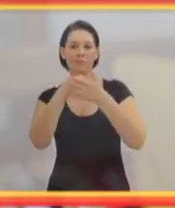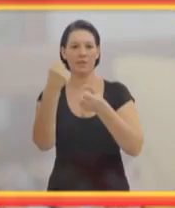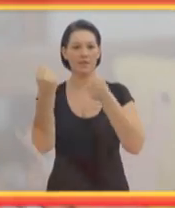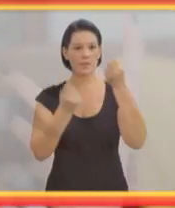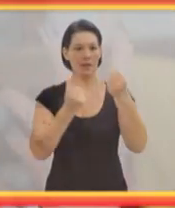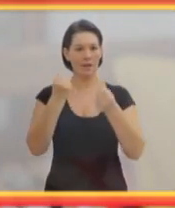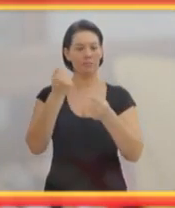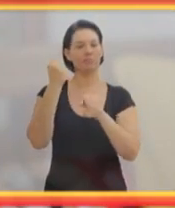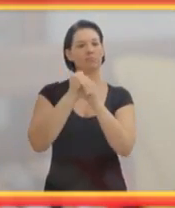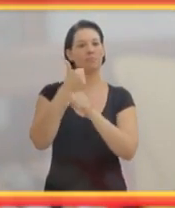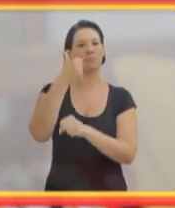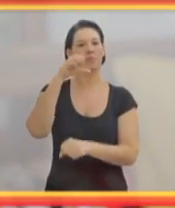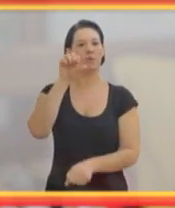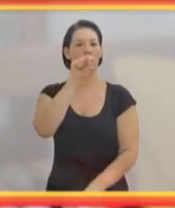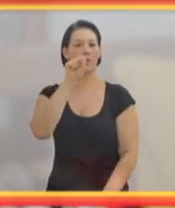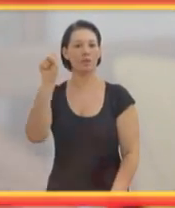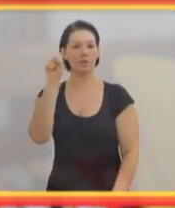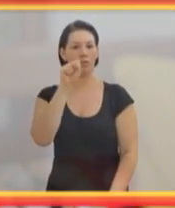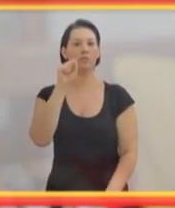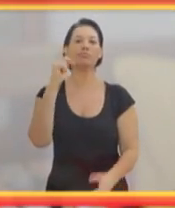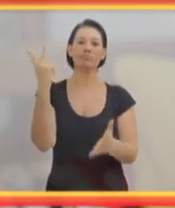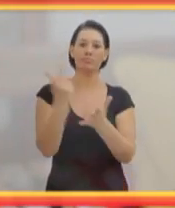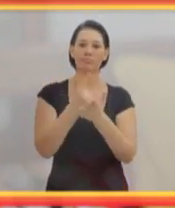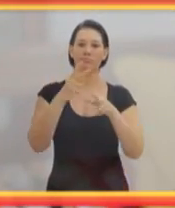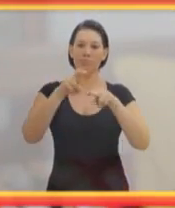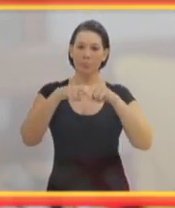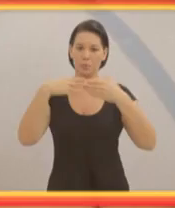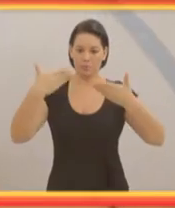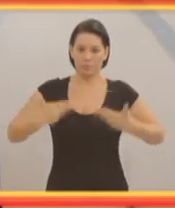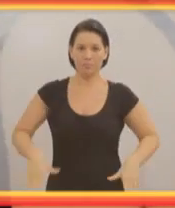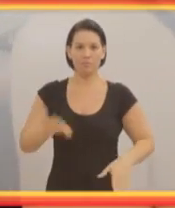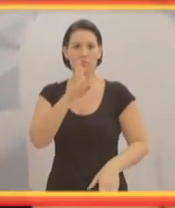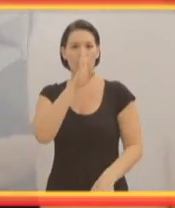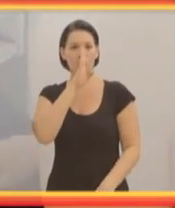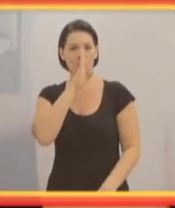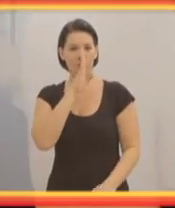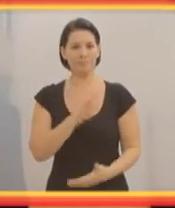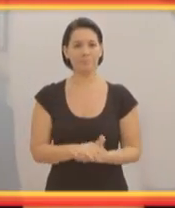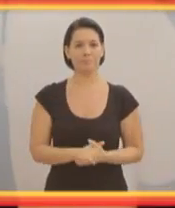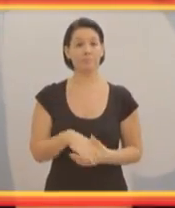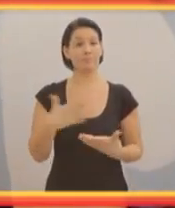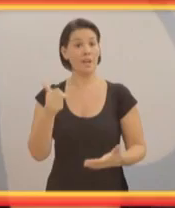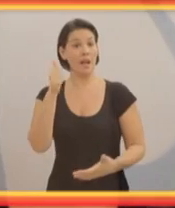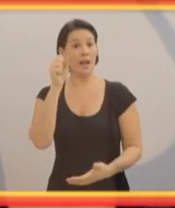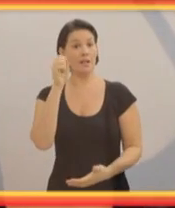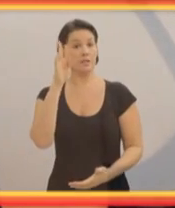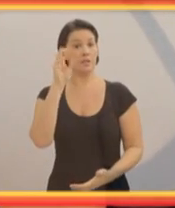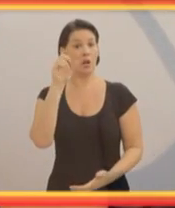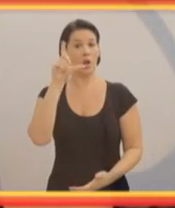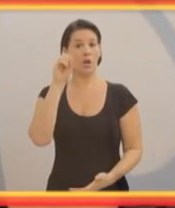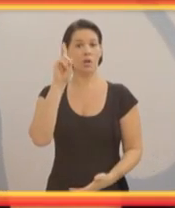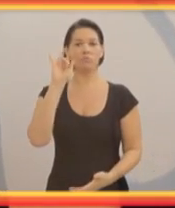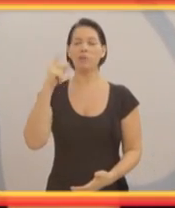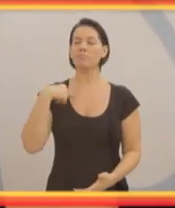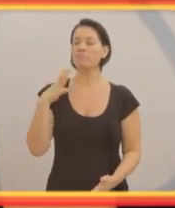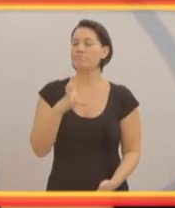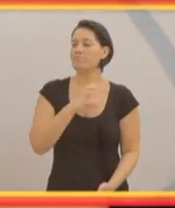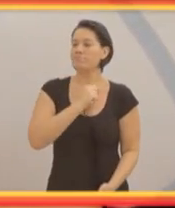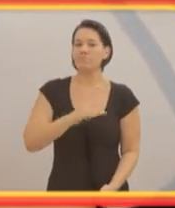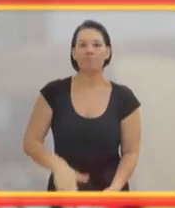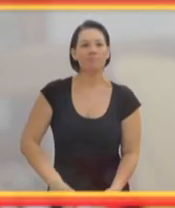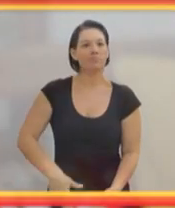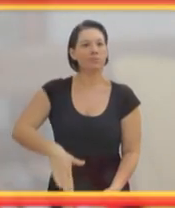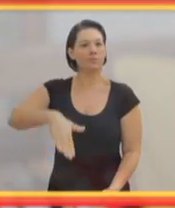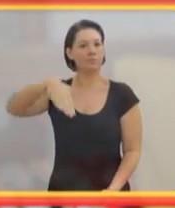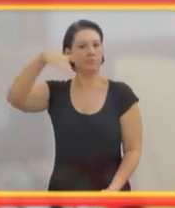1988, do qual eu fiquei paraplégica. Bem, a astrologia sempre foi uma paixão minha desde nova, porque meu